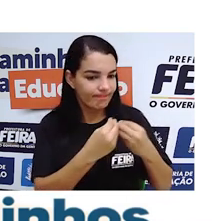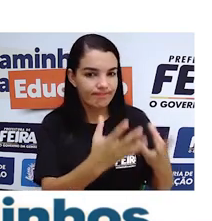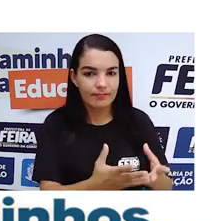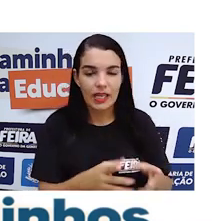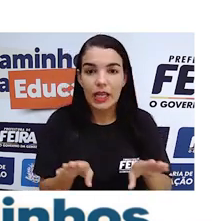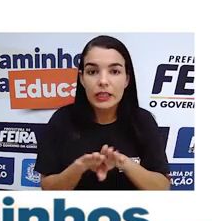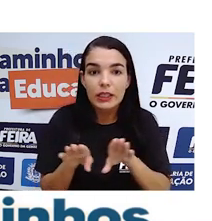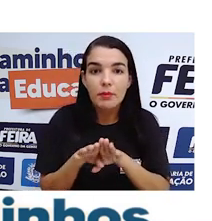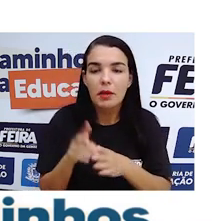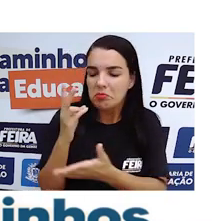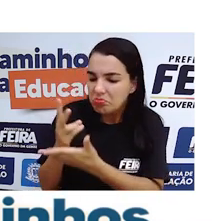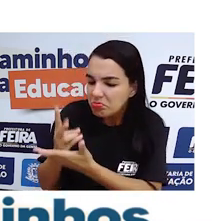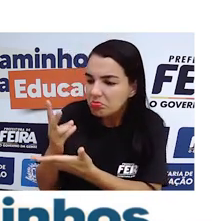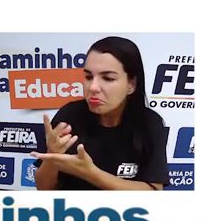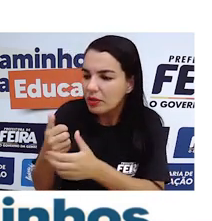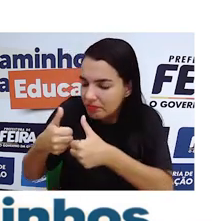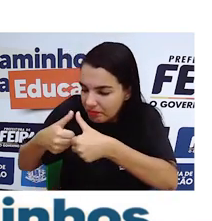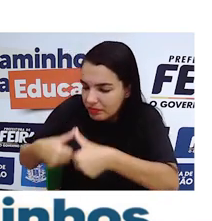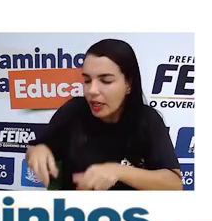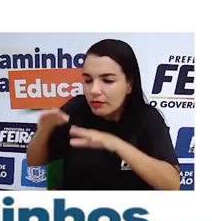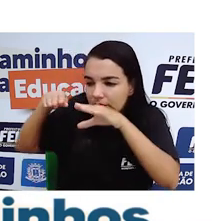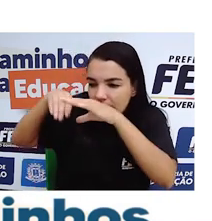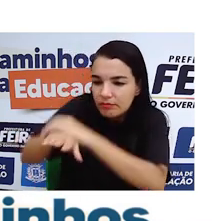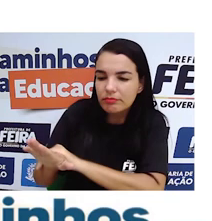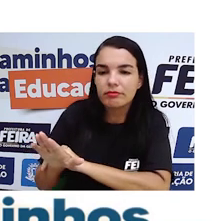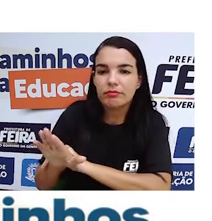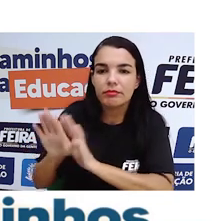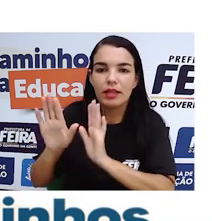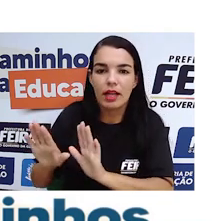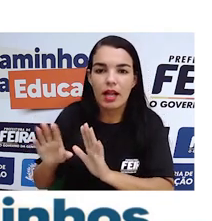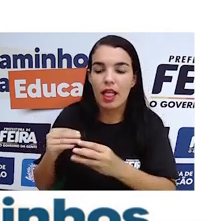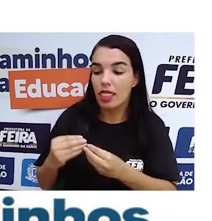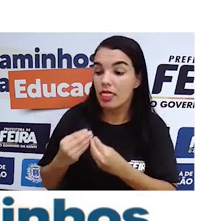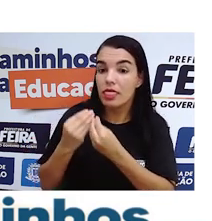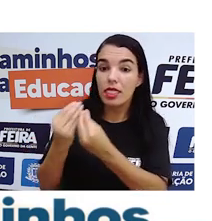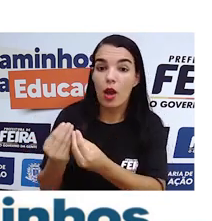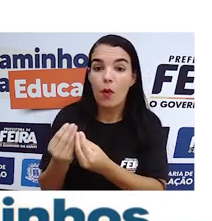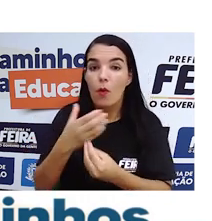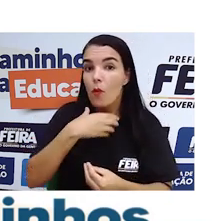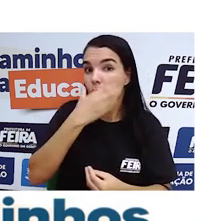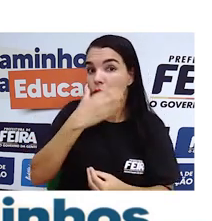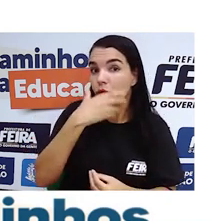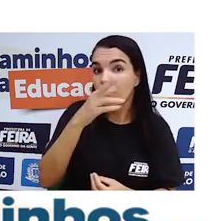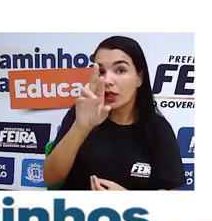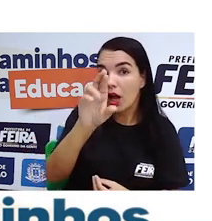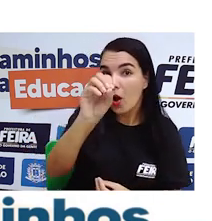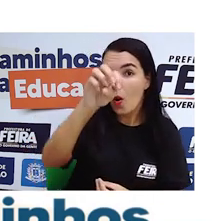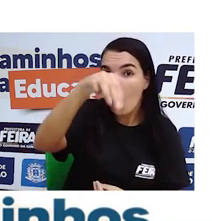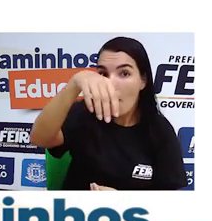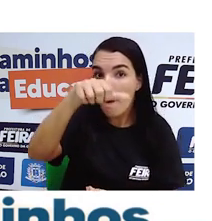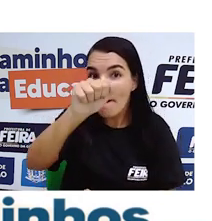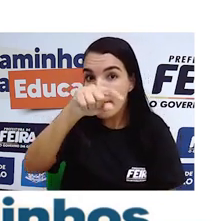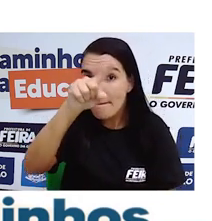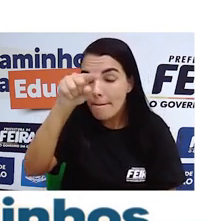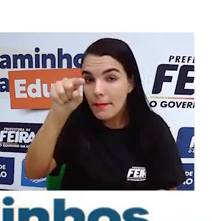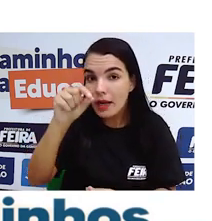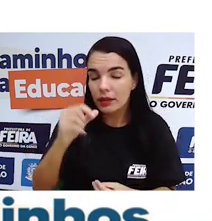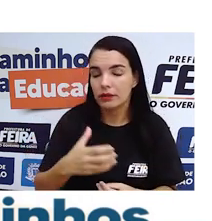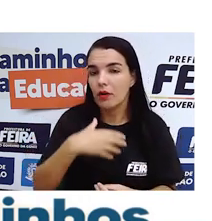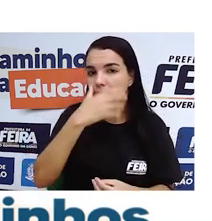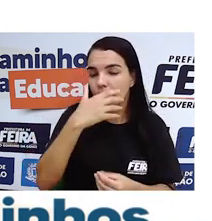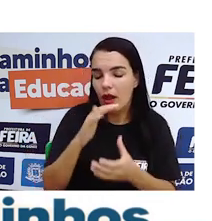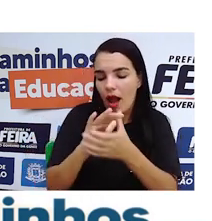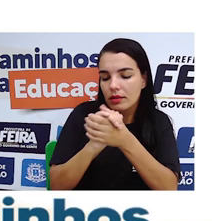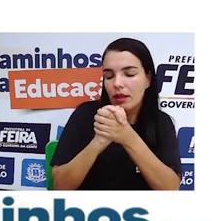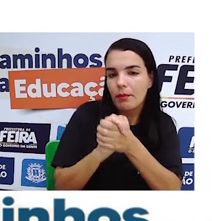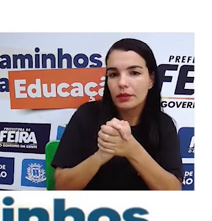um plano para que ela continuasse com ele. Ele deu a Perséfone uma romã que era o fruto do casamento. Como a deusa tinha comido